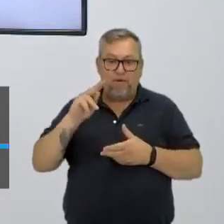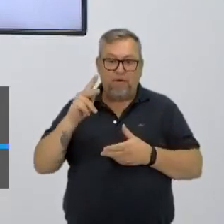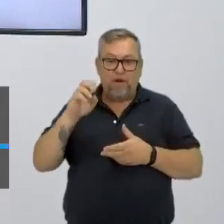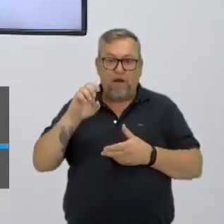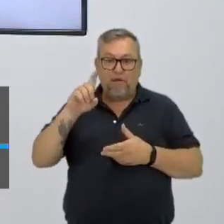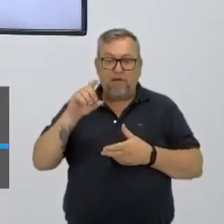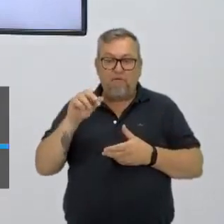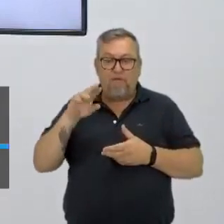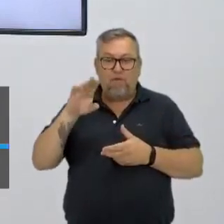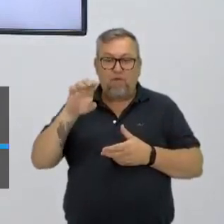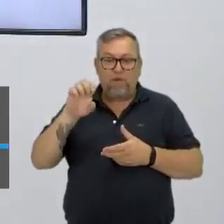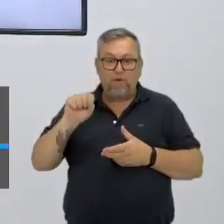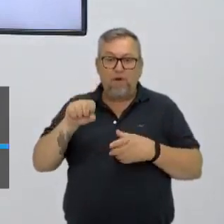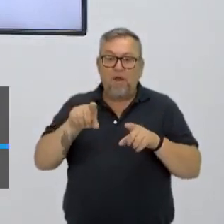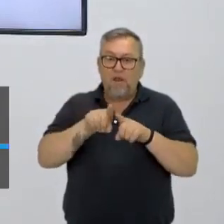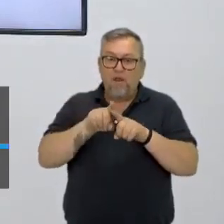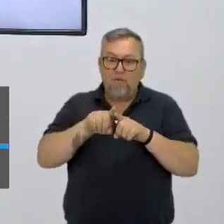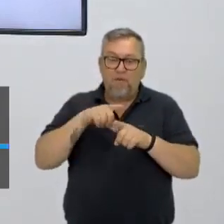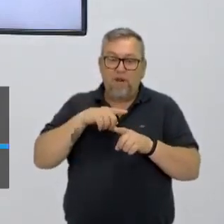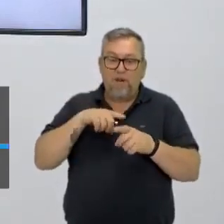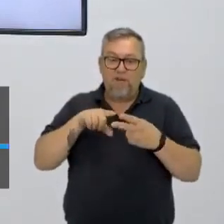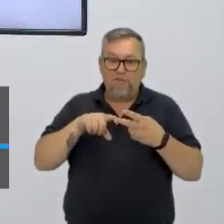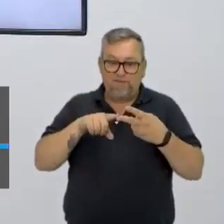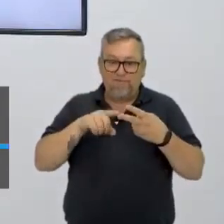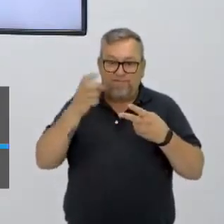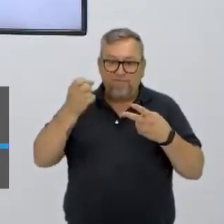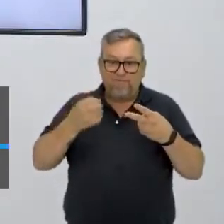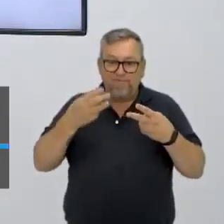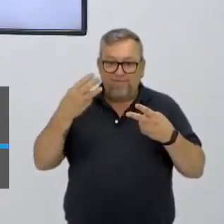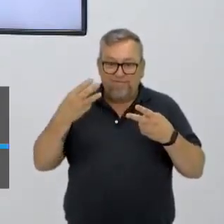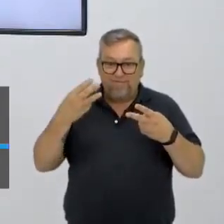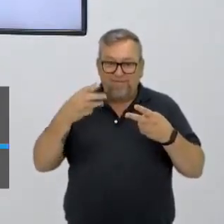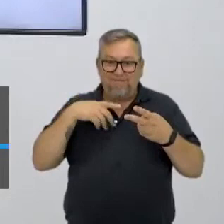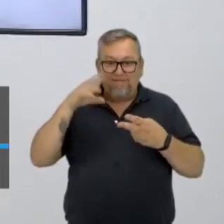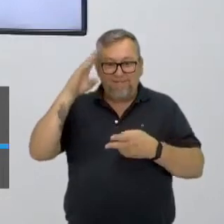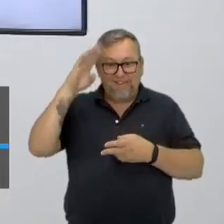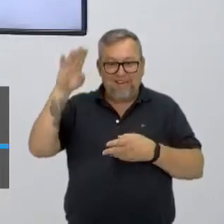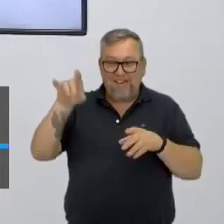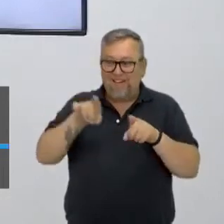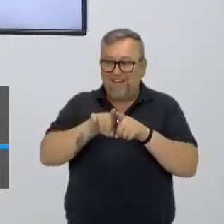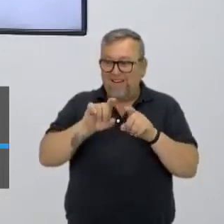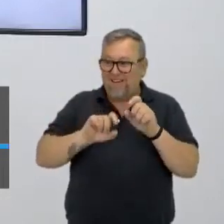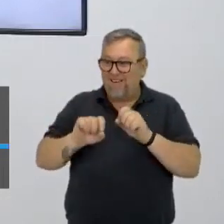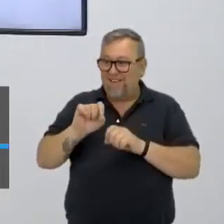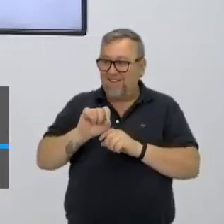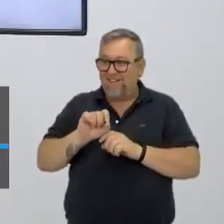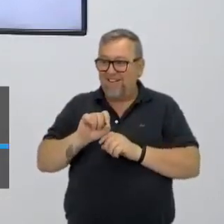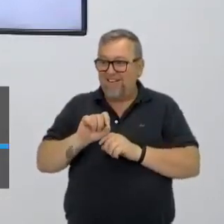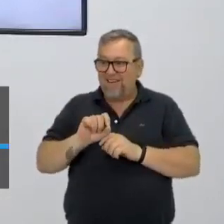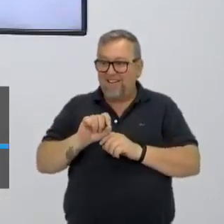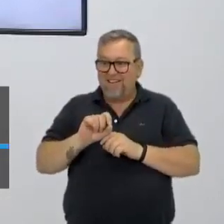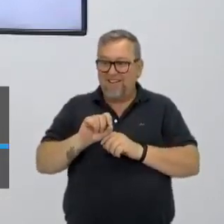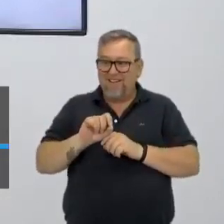vilão também. Esses que eu falei sempre, já repeti umas três vezes, são os principais. Mas tem também o